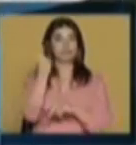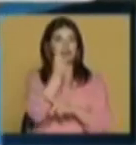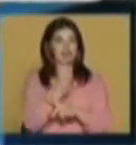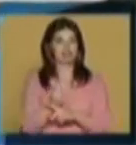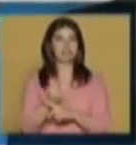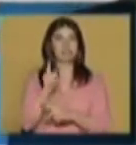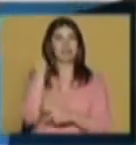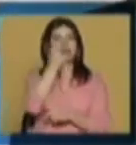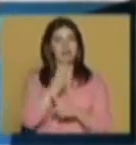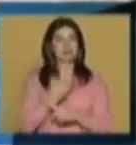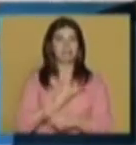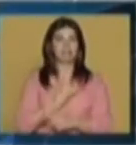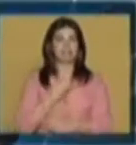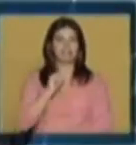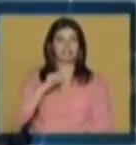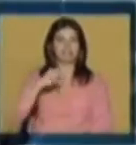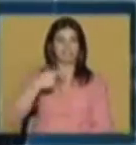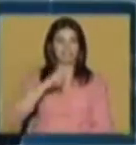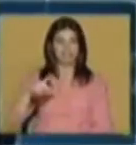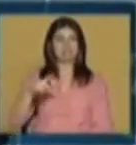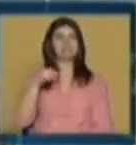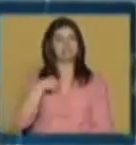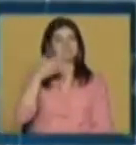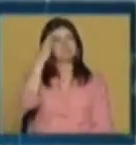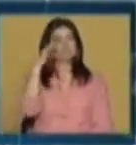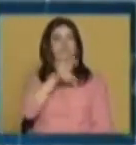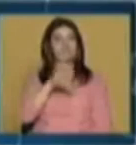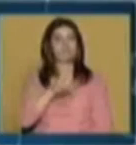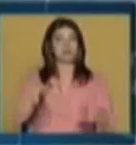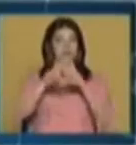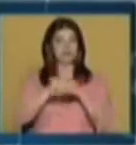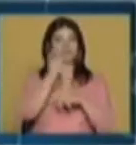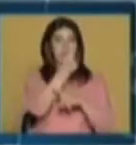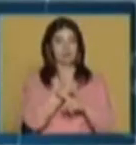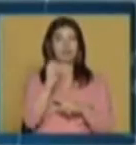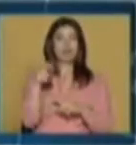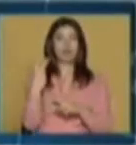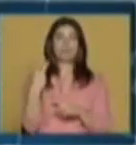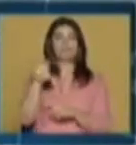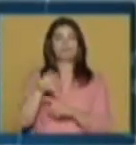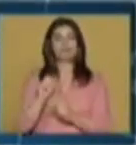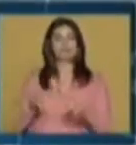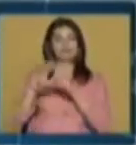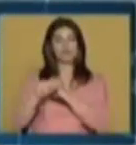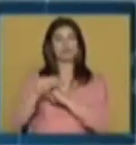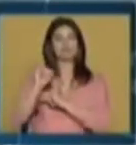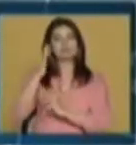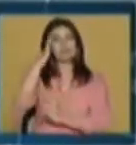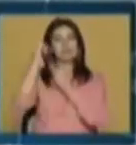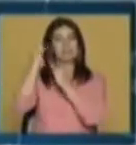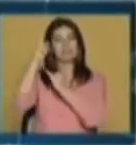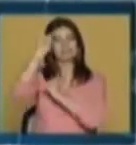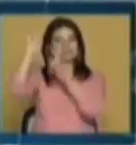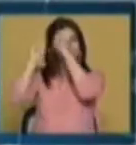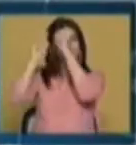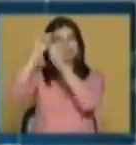arte digital. Bom, pode ser uma nova forma de arte, ou pode ser simplesmente uma nova forma de ser criativo. Podem ser as duas coisas.